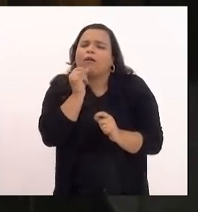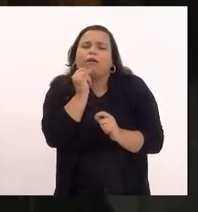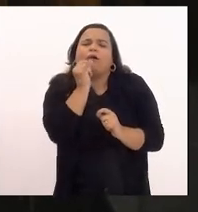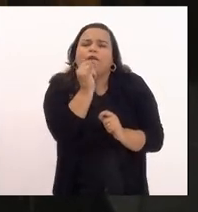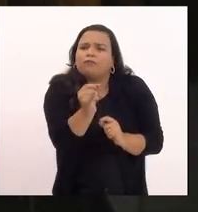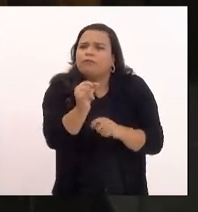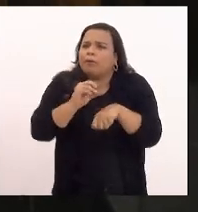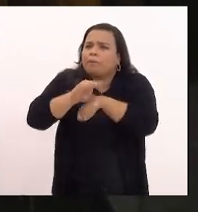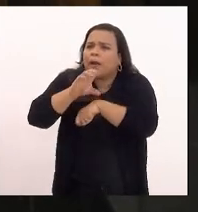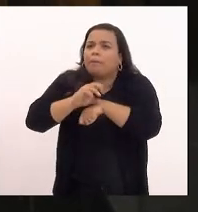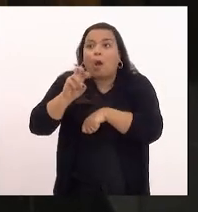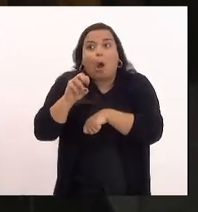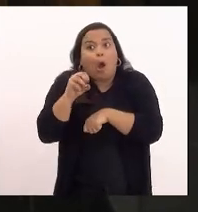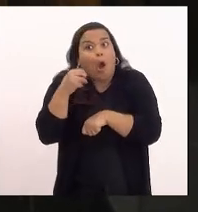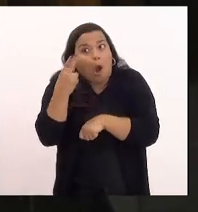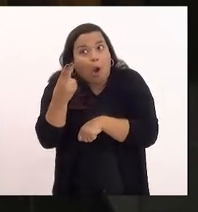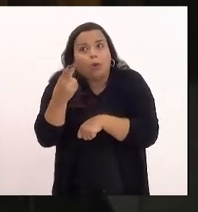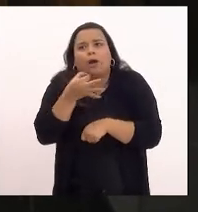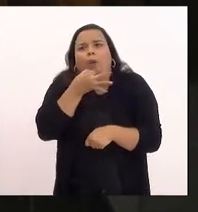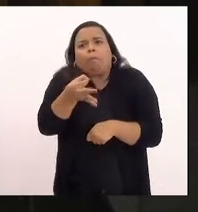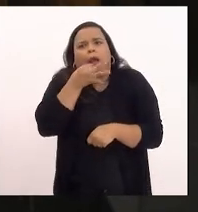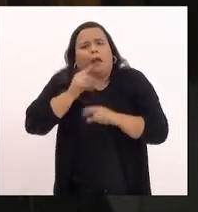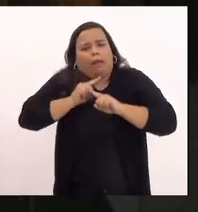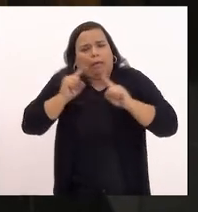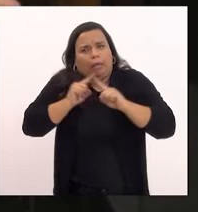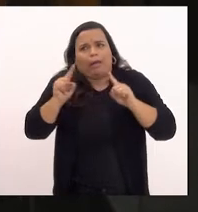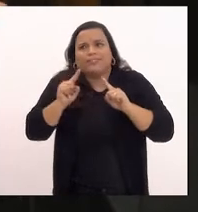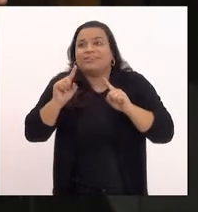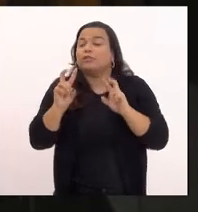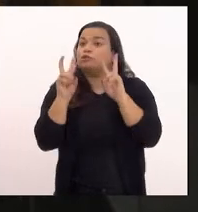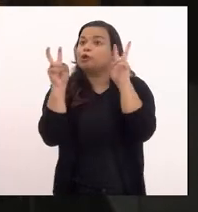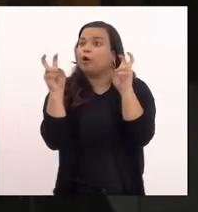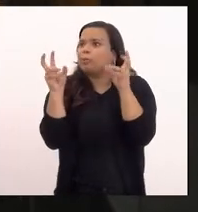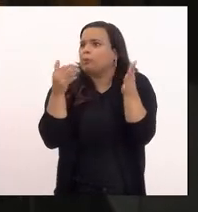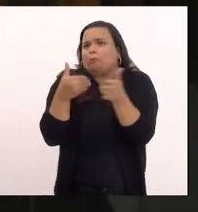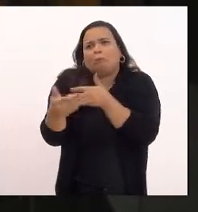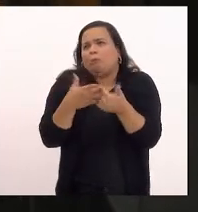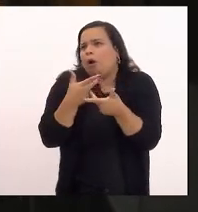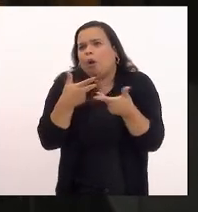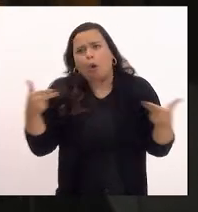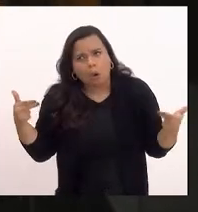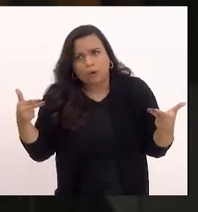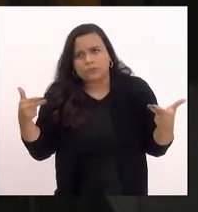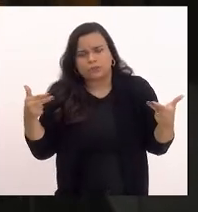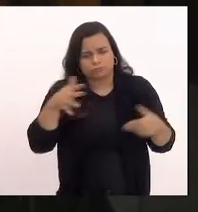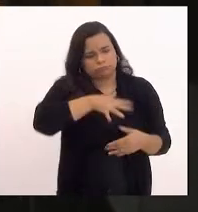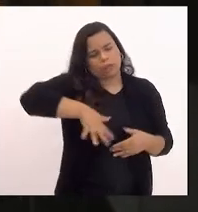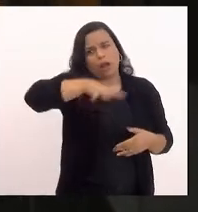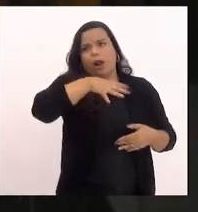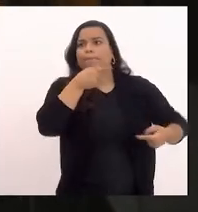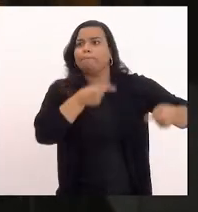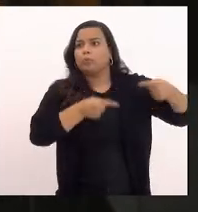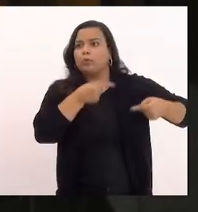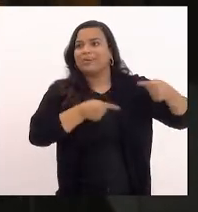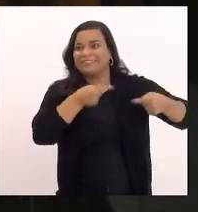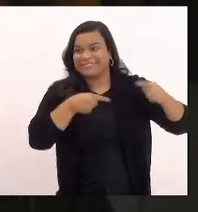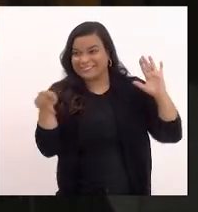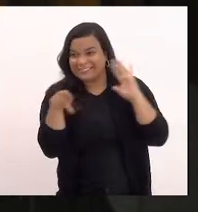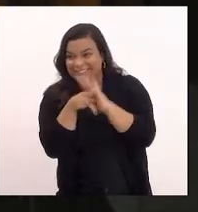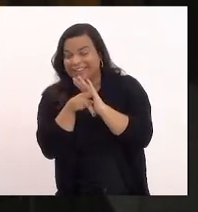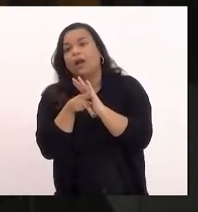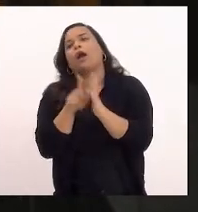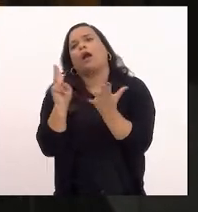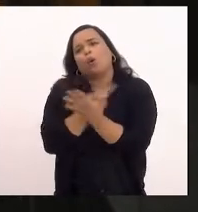ou crítica sobre qualquer acontecimento de ordem política que aconteça em nossa